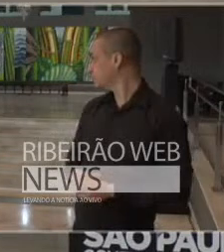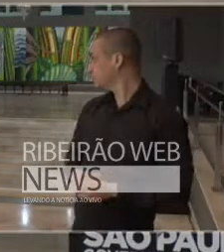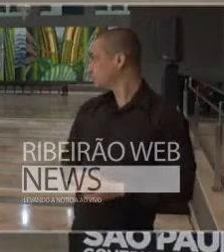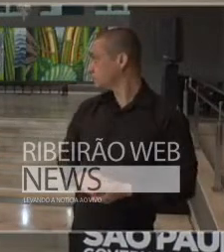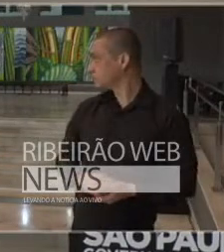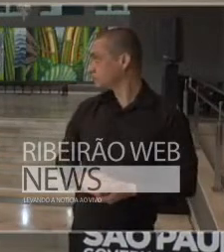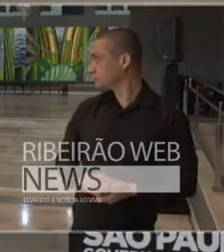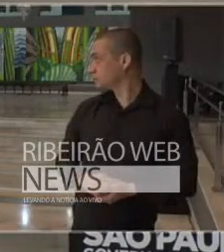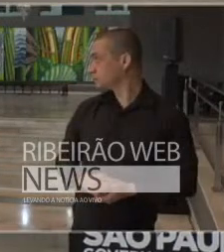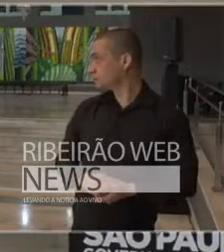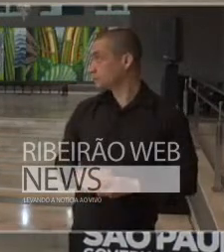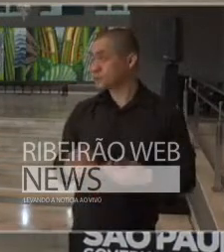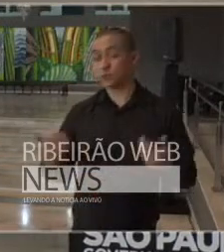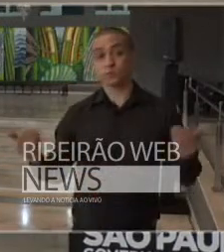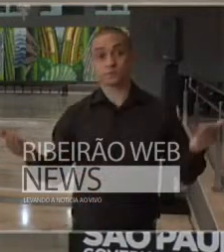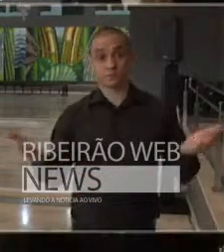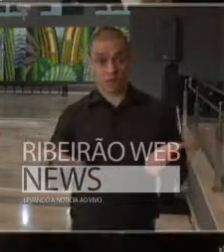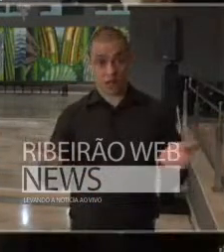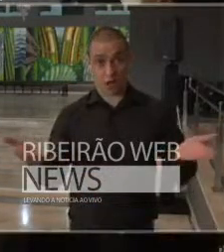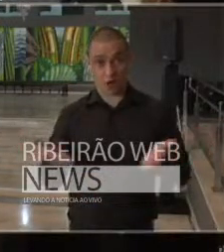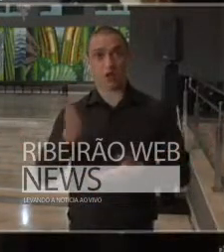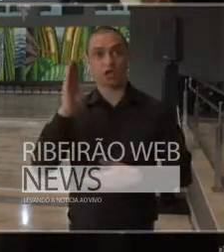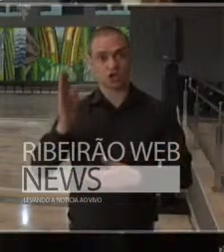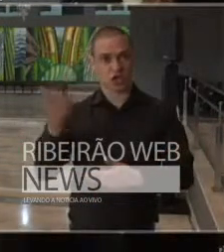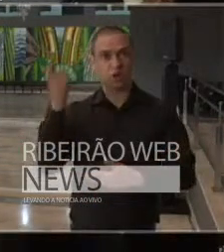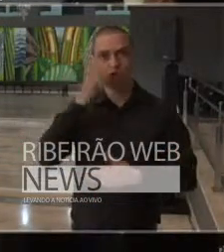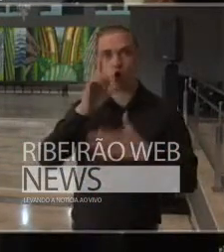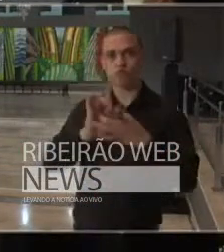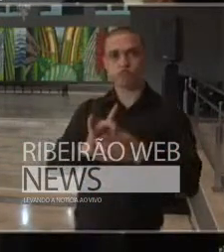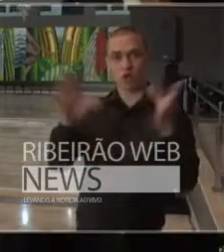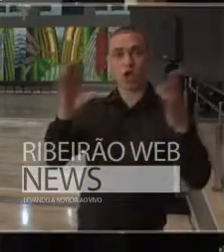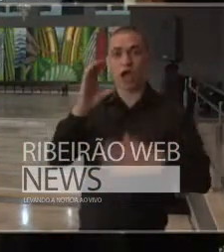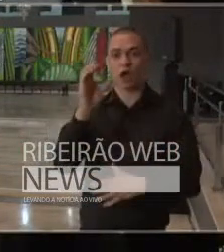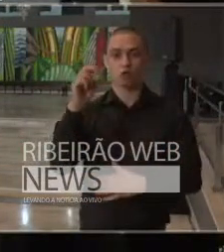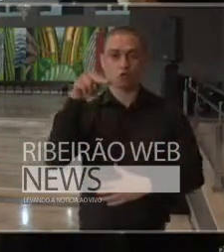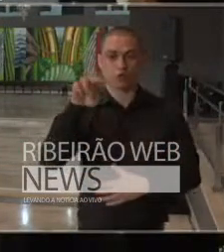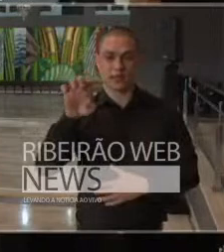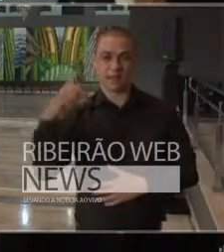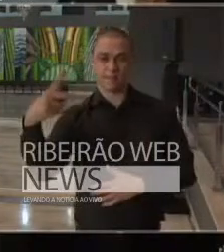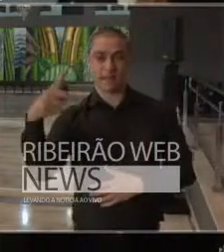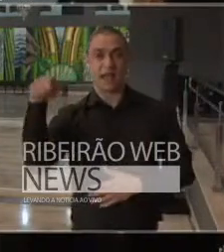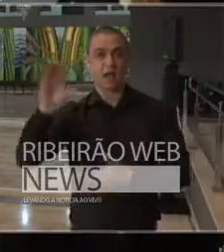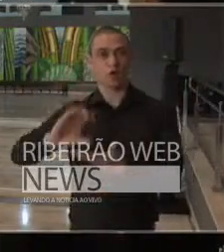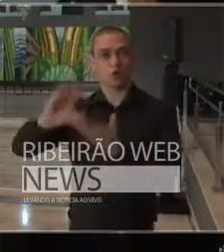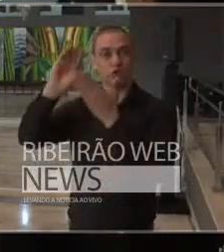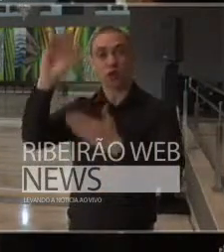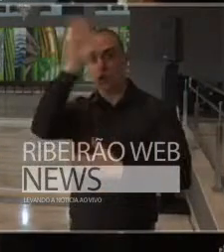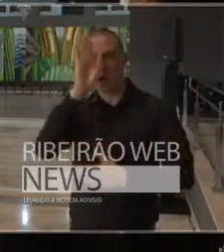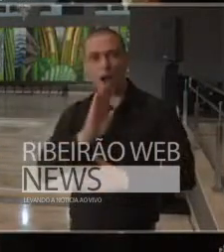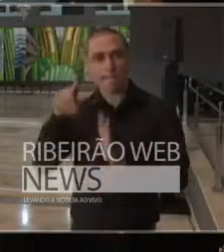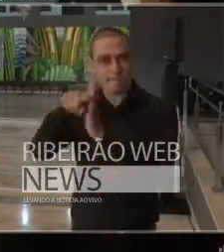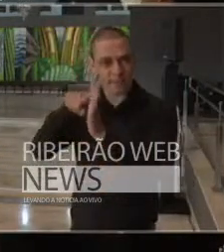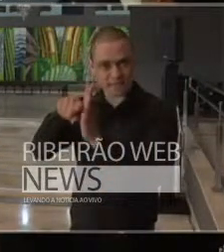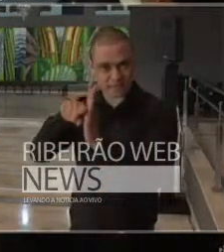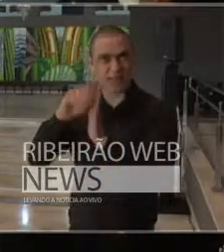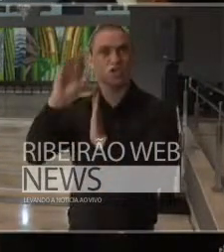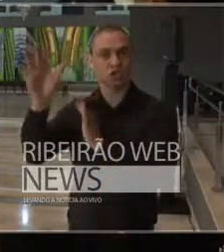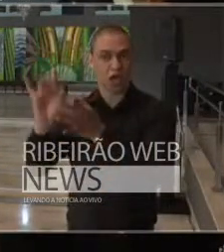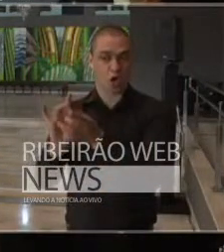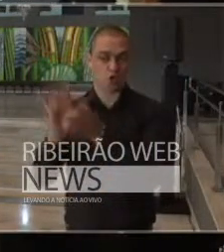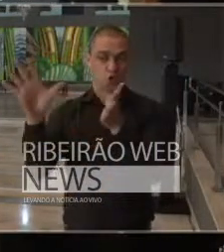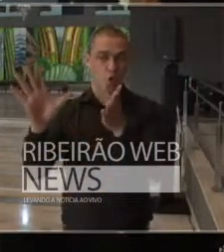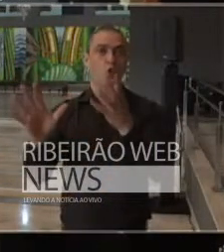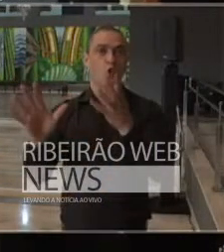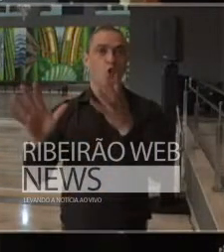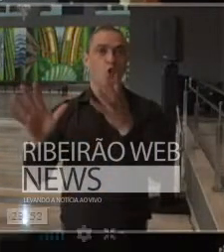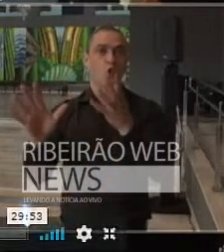No estágio atual, nós temos autorização da CONEP, Conselho Nacional de Ética e Pesquisa, para a utilização